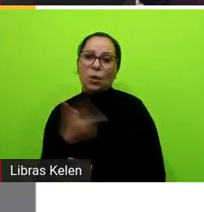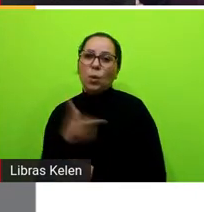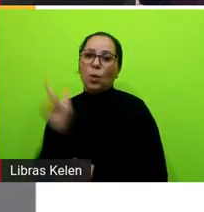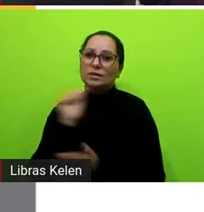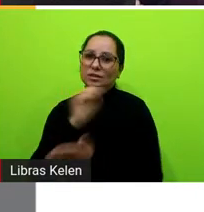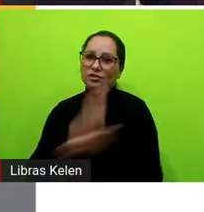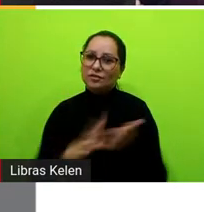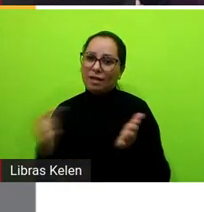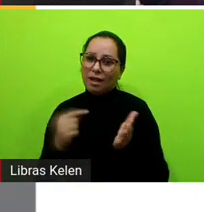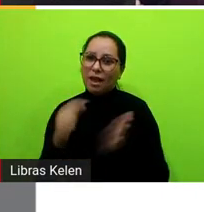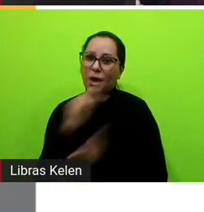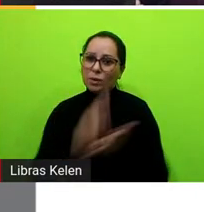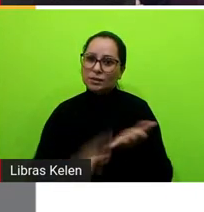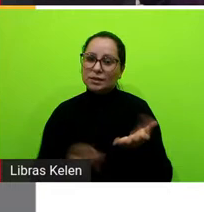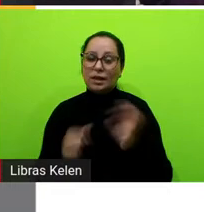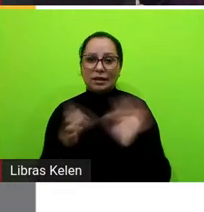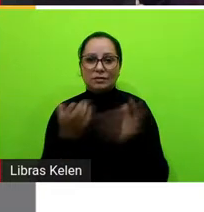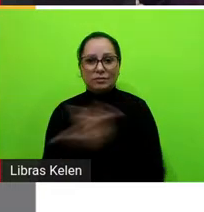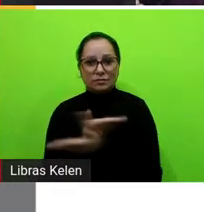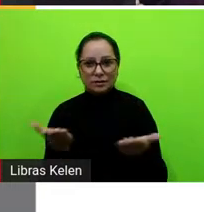roteiro disponíveis né